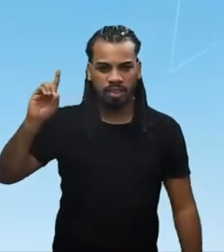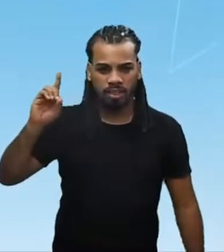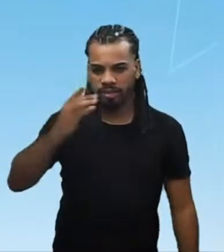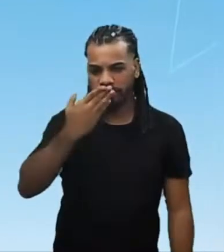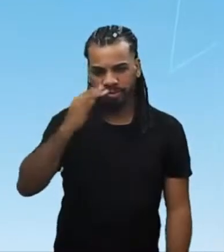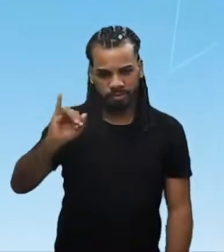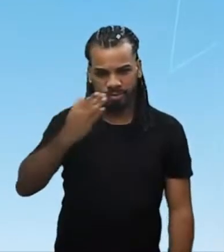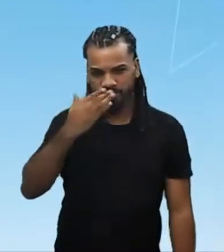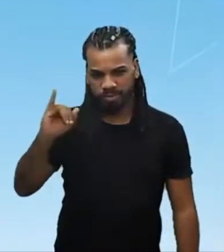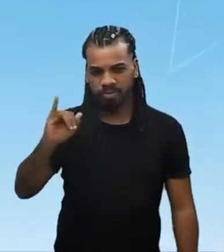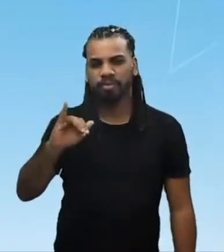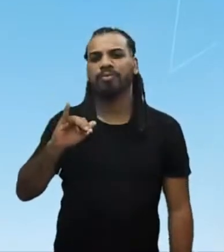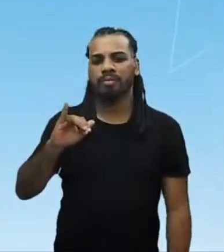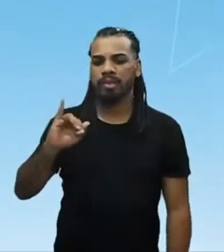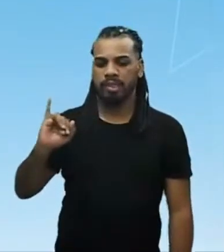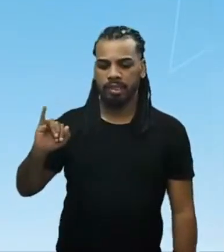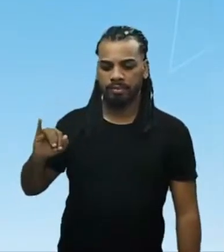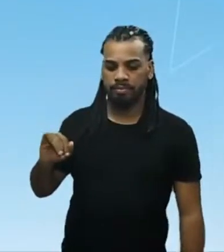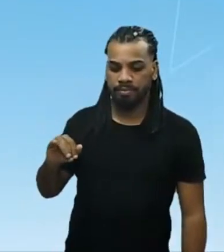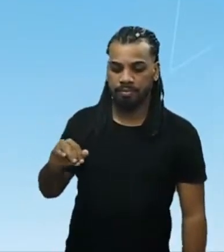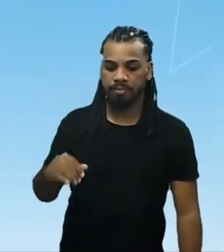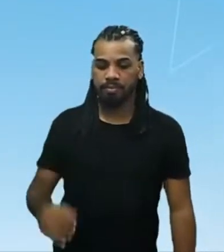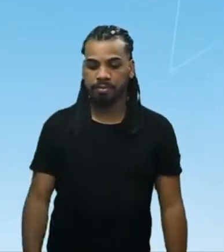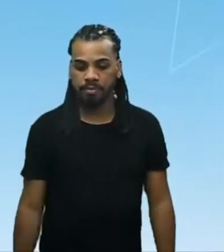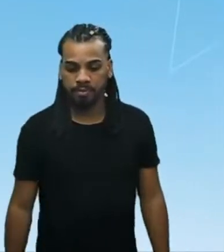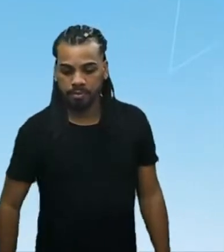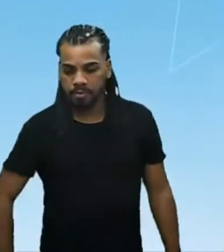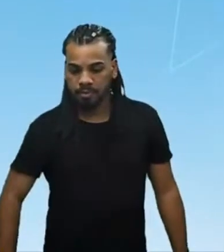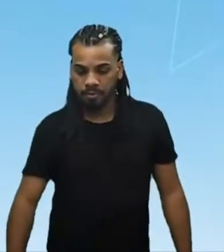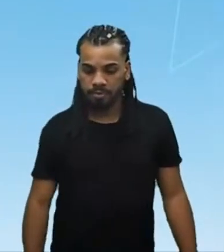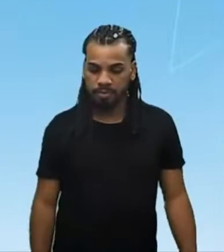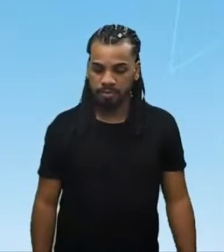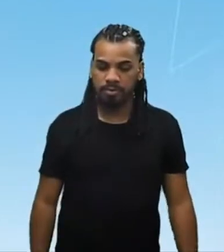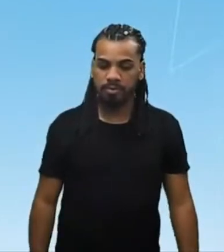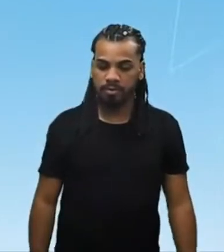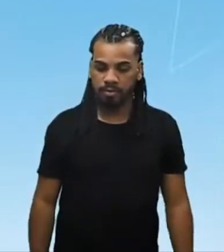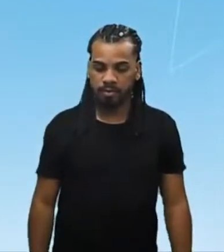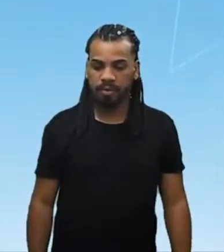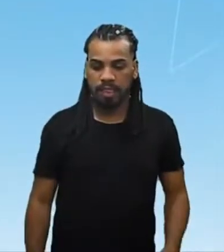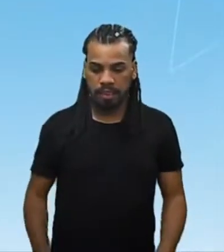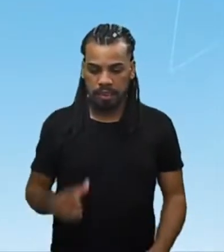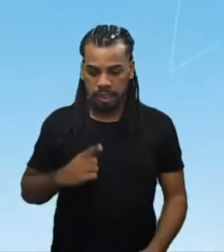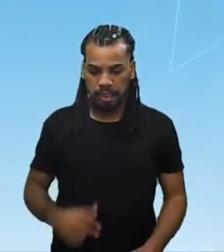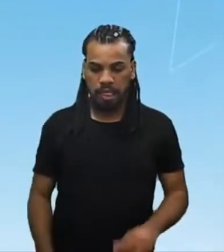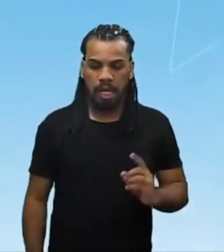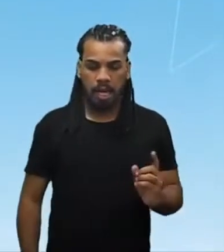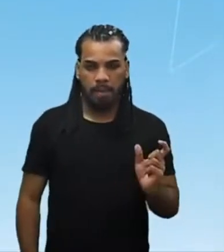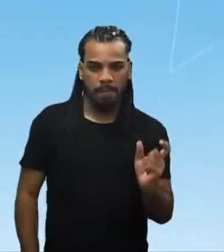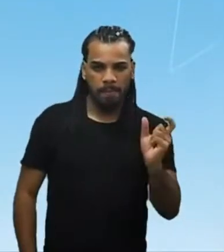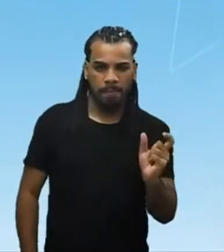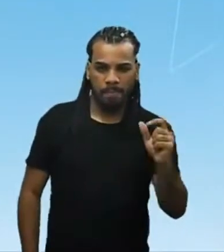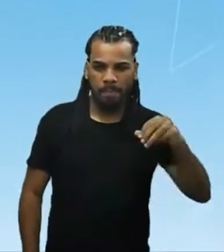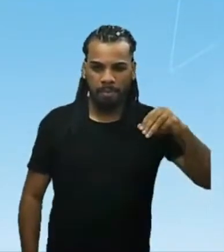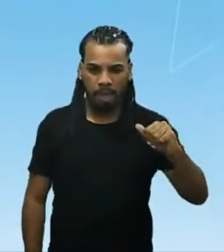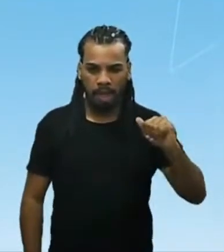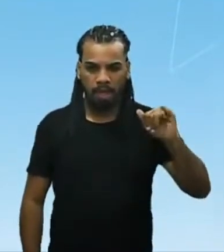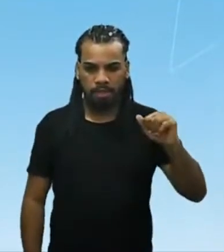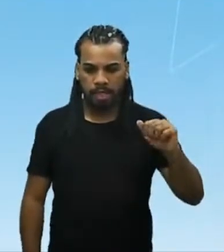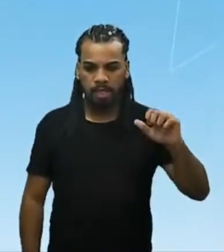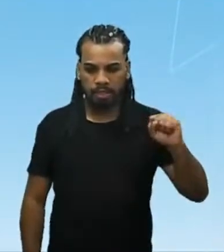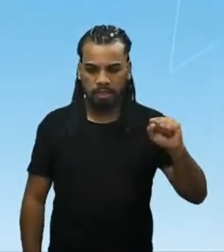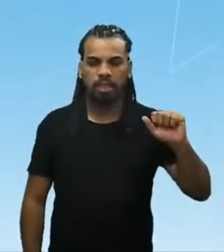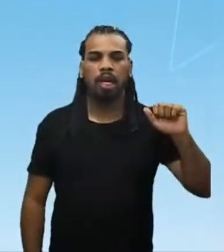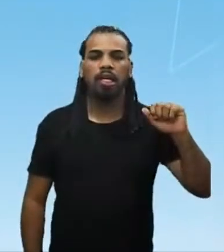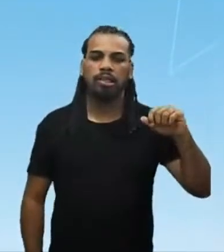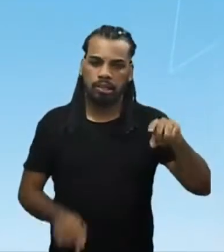Mesoamérica, duas civilizações de destaque, a Maia e a Azteca, que já foram vistas em aulas